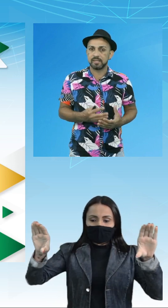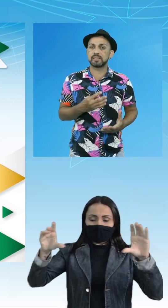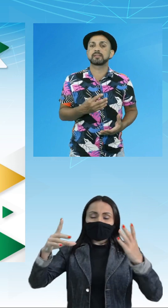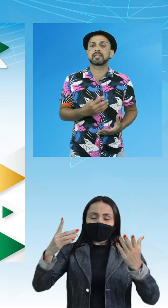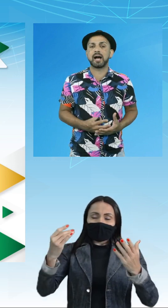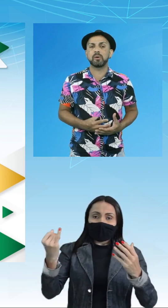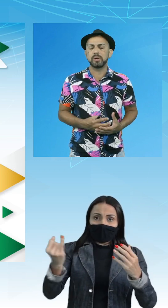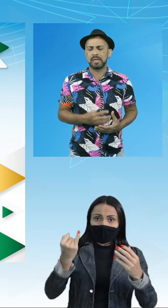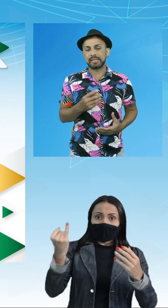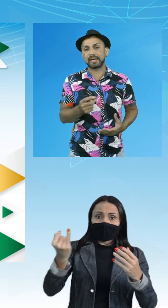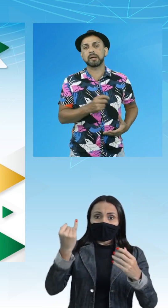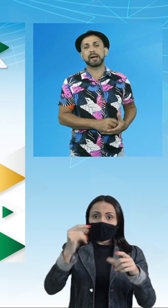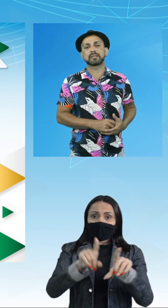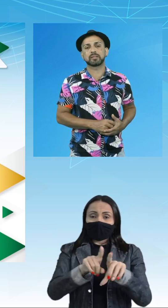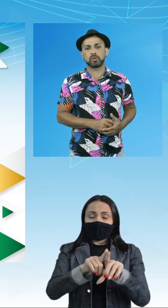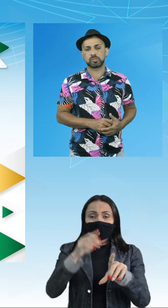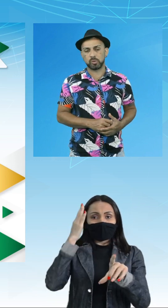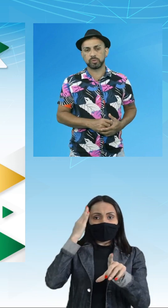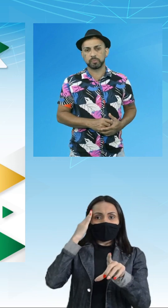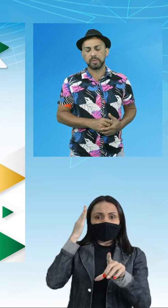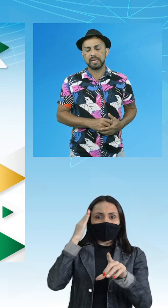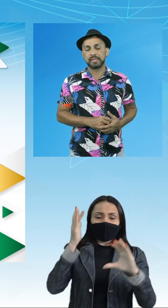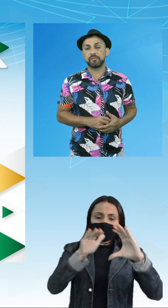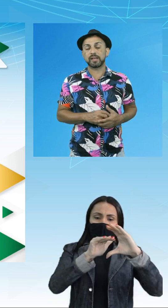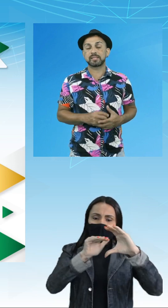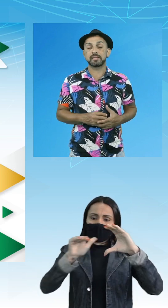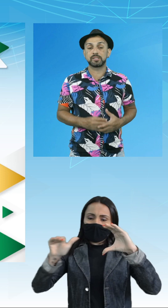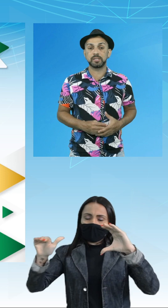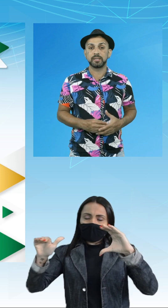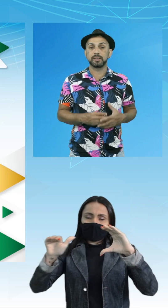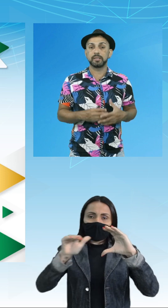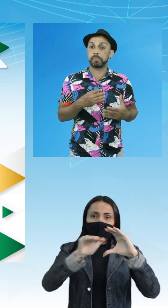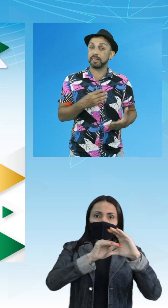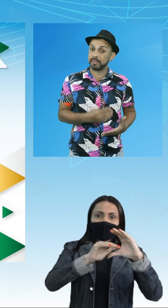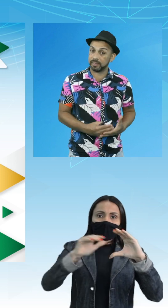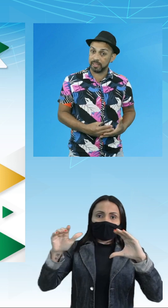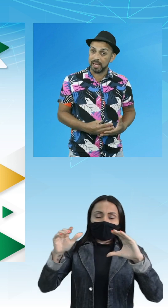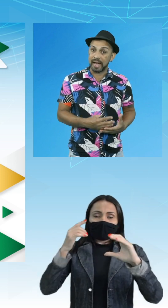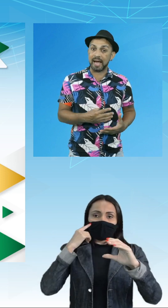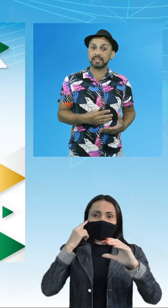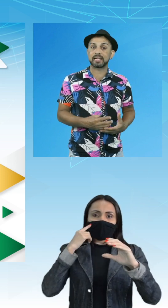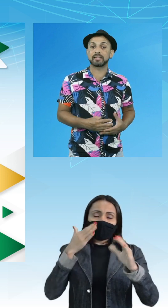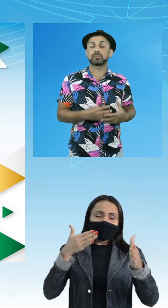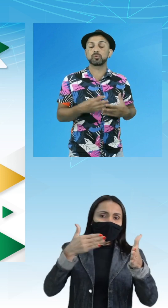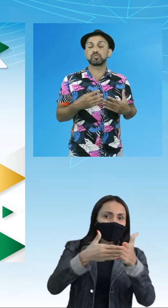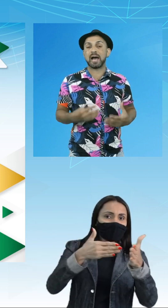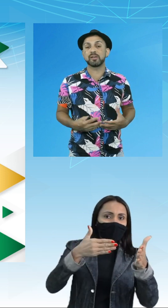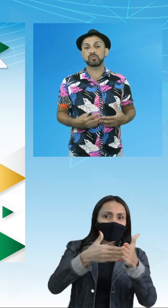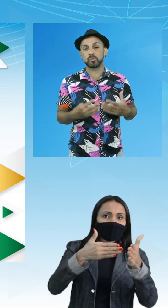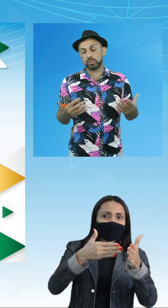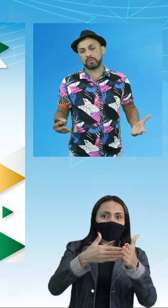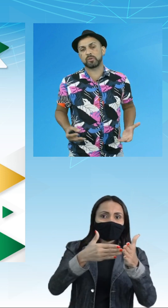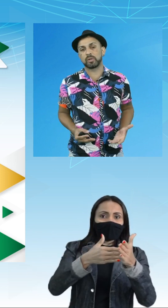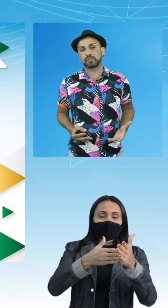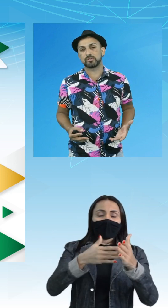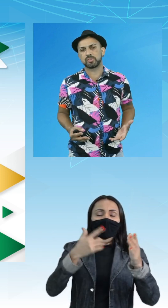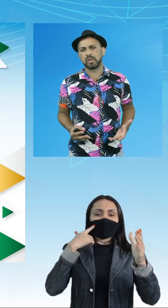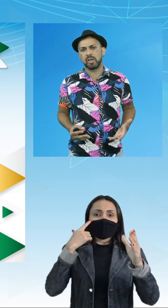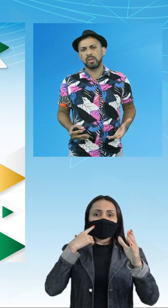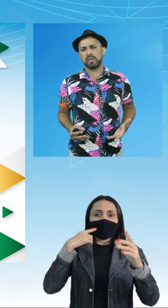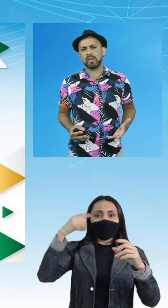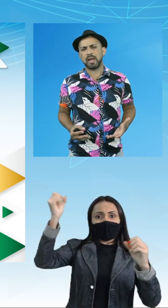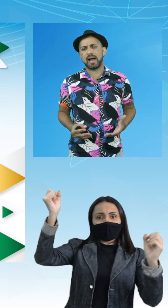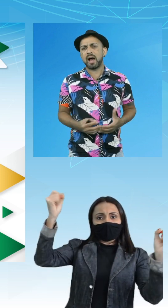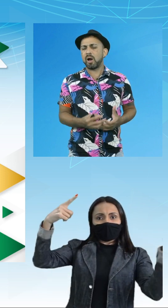central da camada de ozônio, que vai ser de impedir a entrada dos raios ultravioletas.